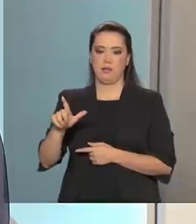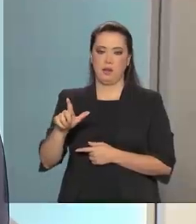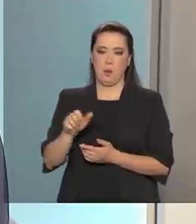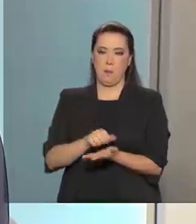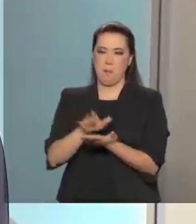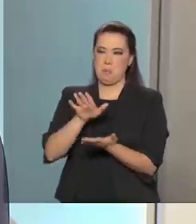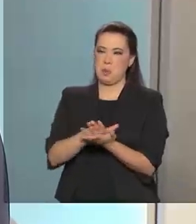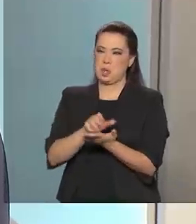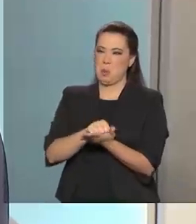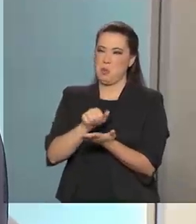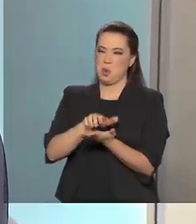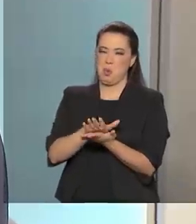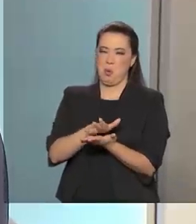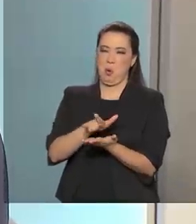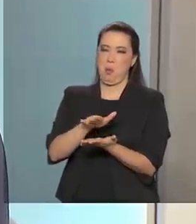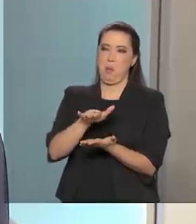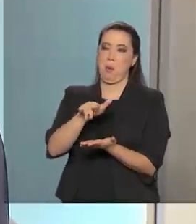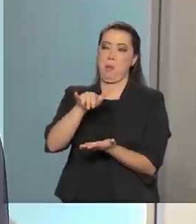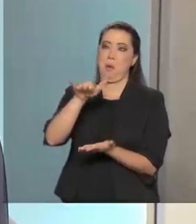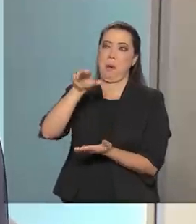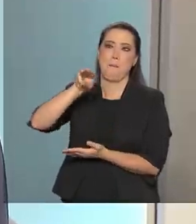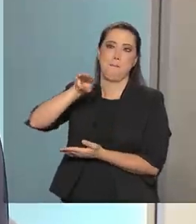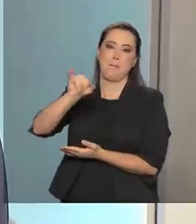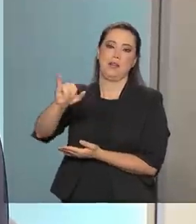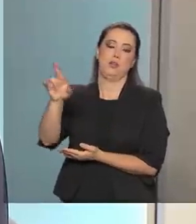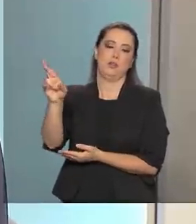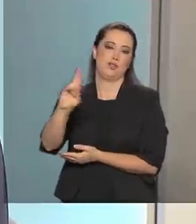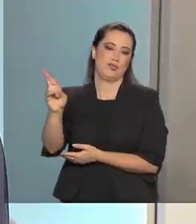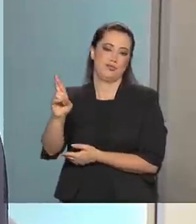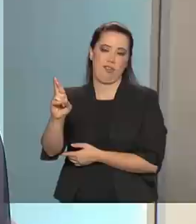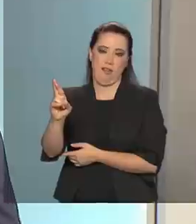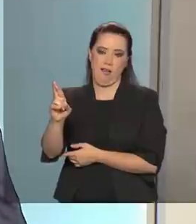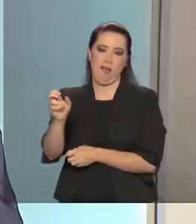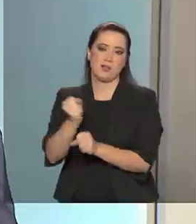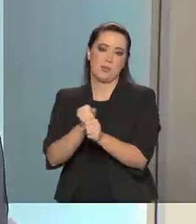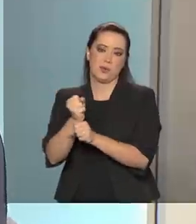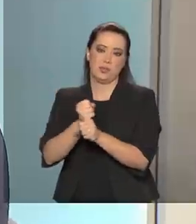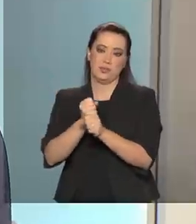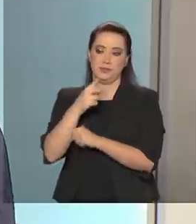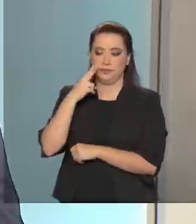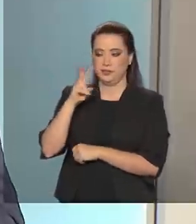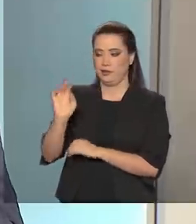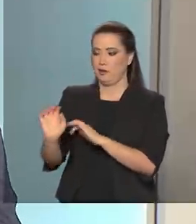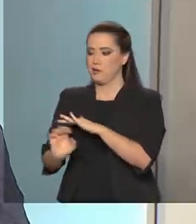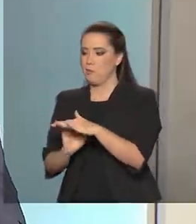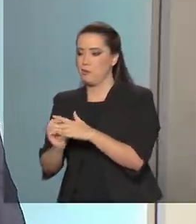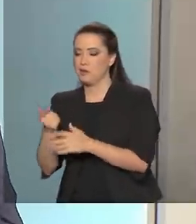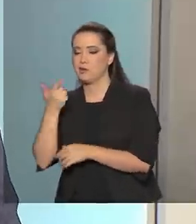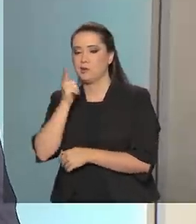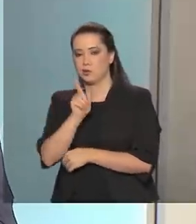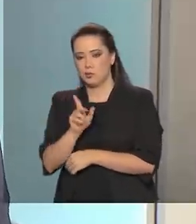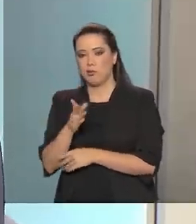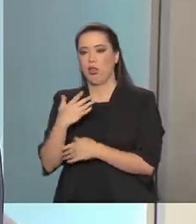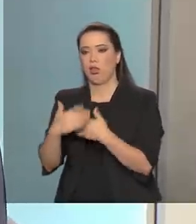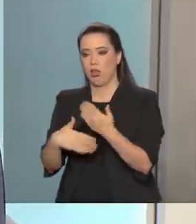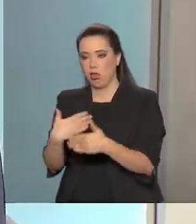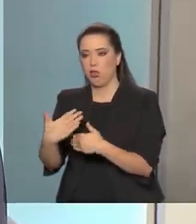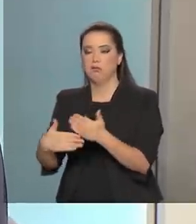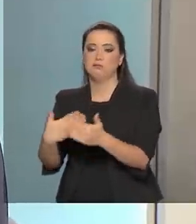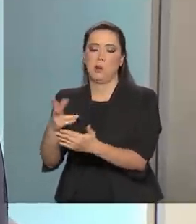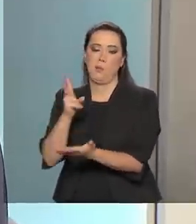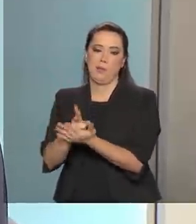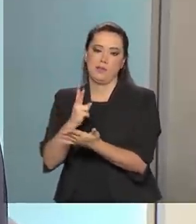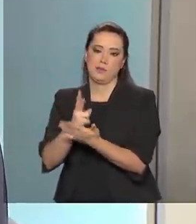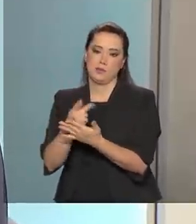ano de multas e você vê pouca efetividade, já que as empresas vão recorrendo, recorrendo e